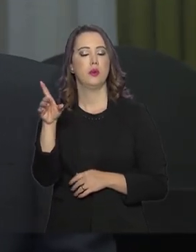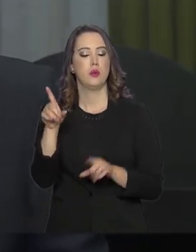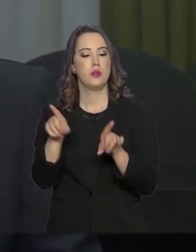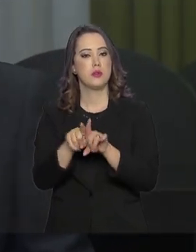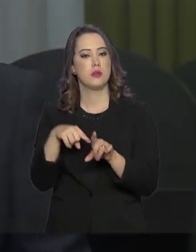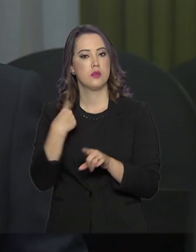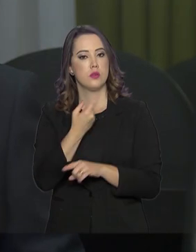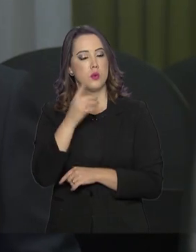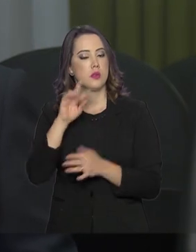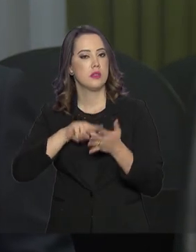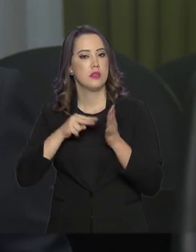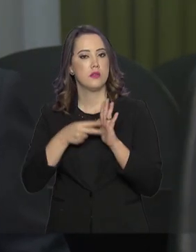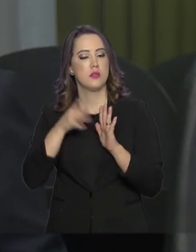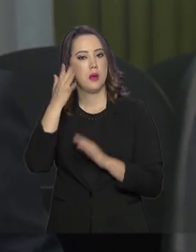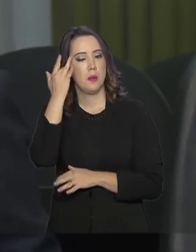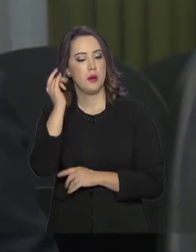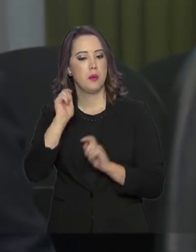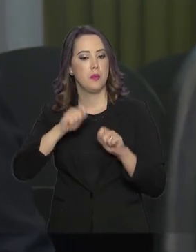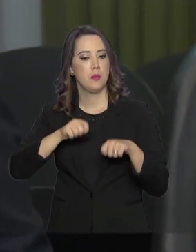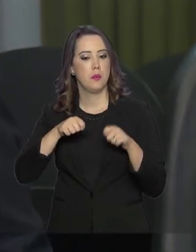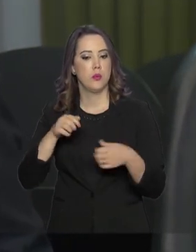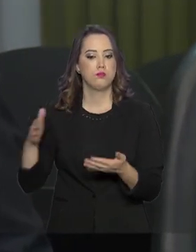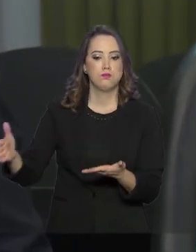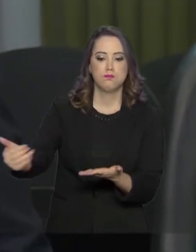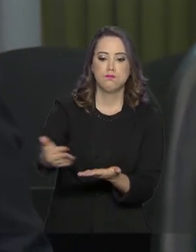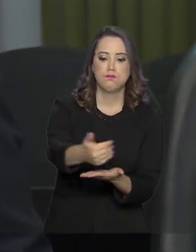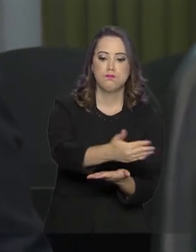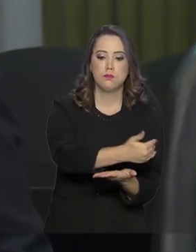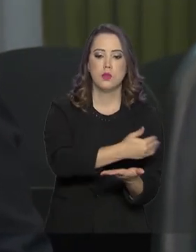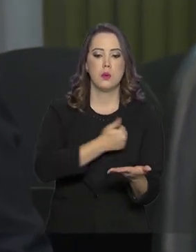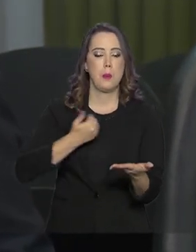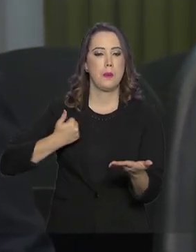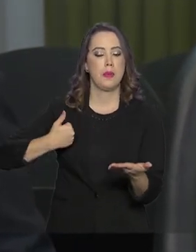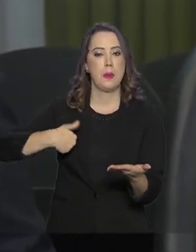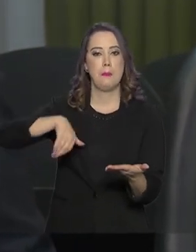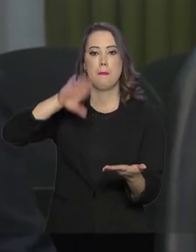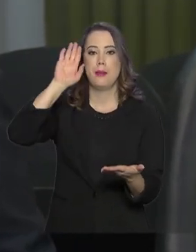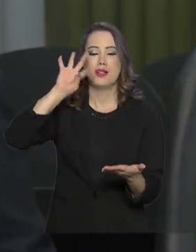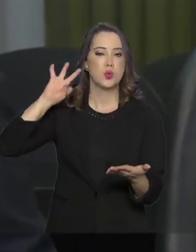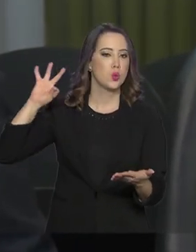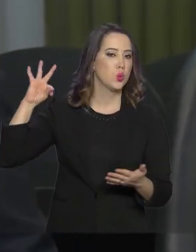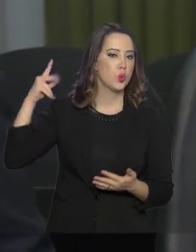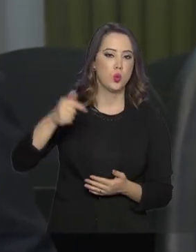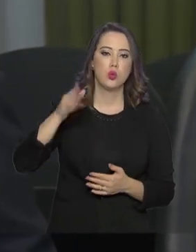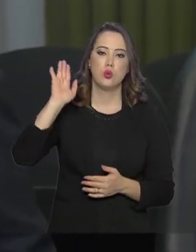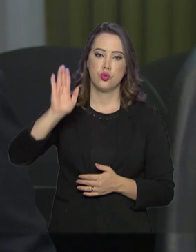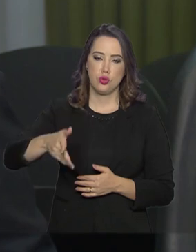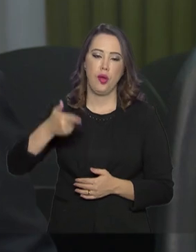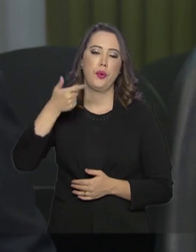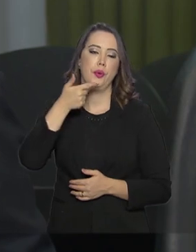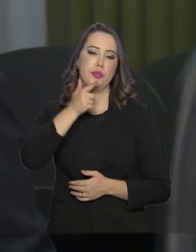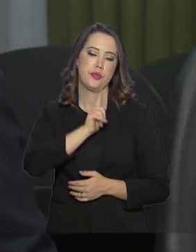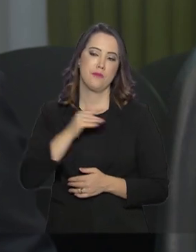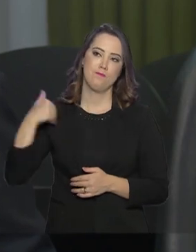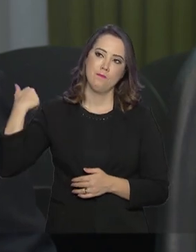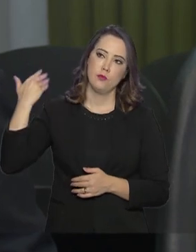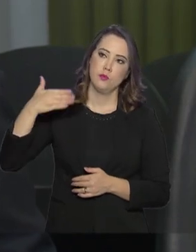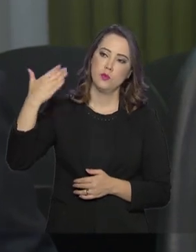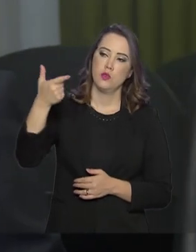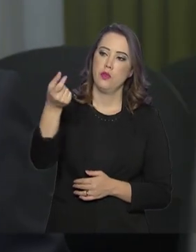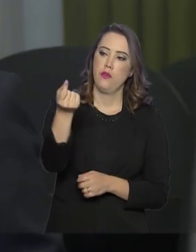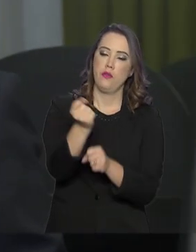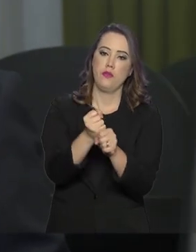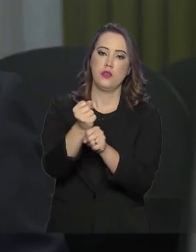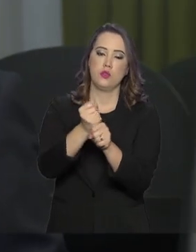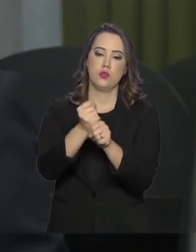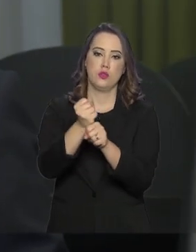amanhã poderá ser arrecadado mais do que tudo que já foi arrecadado nos últimos 20